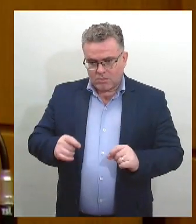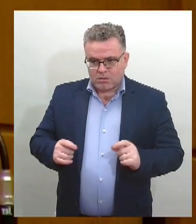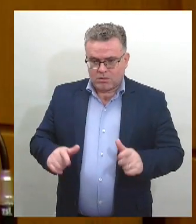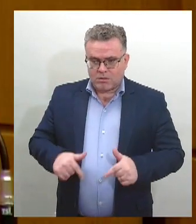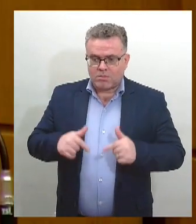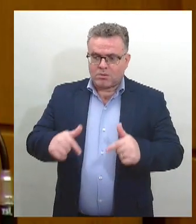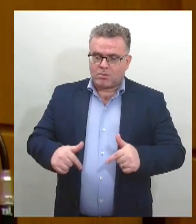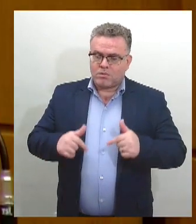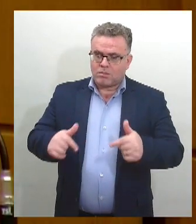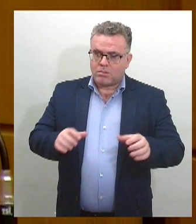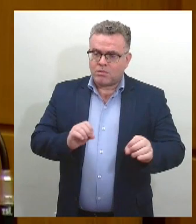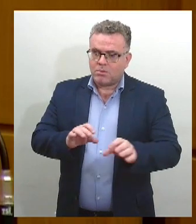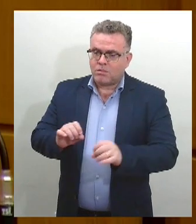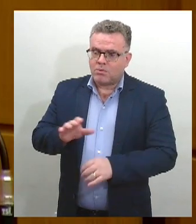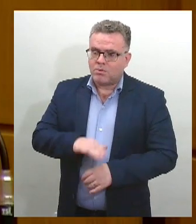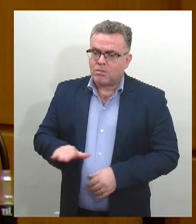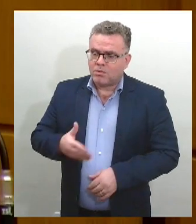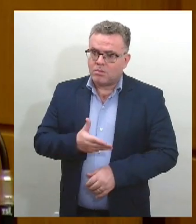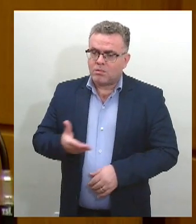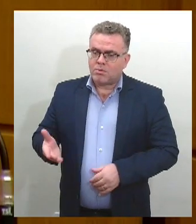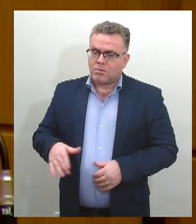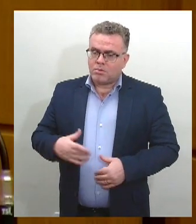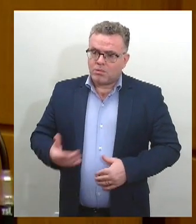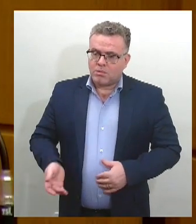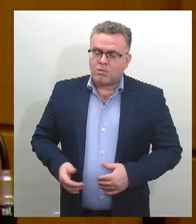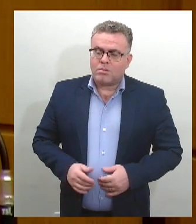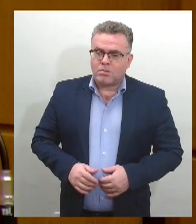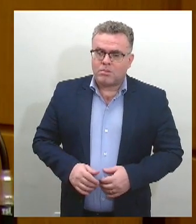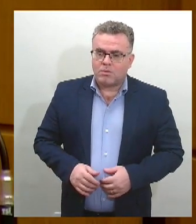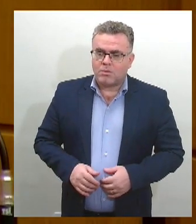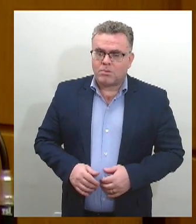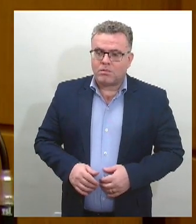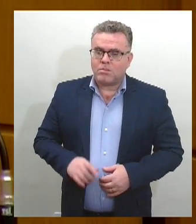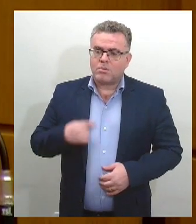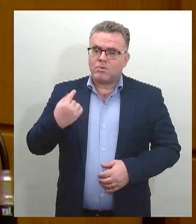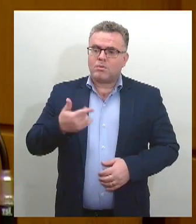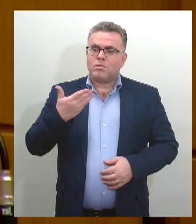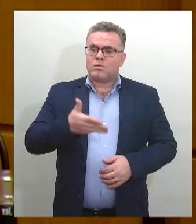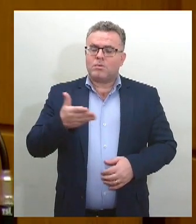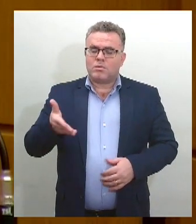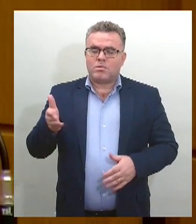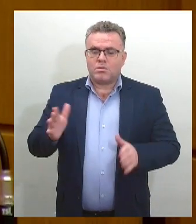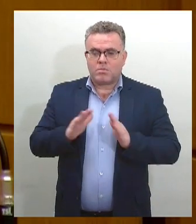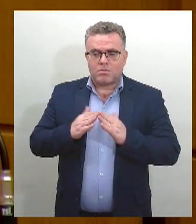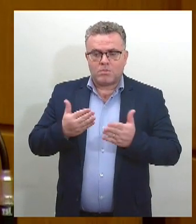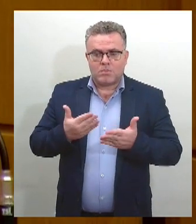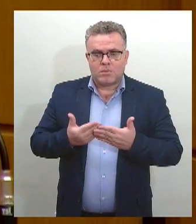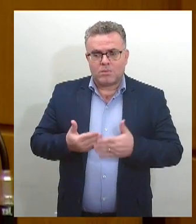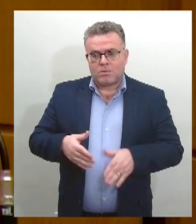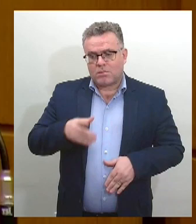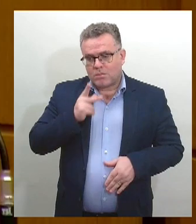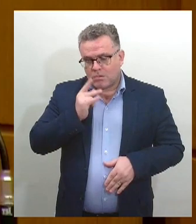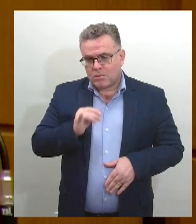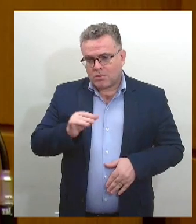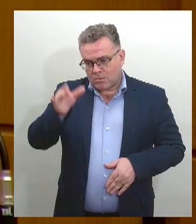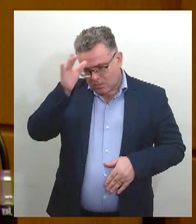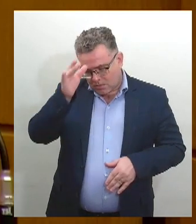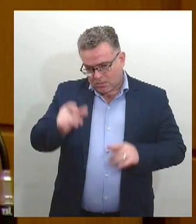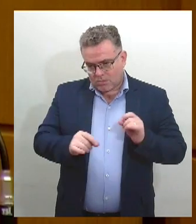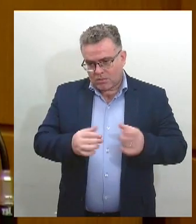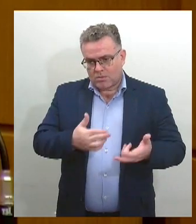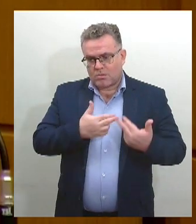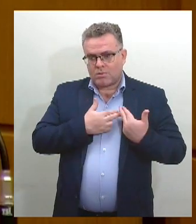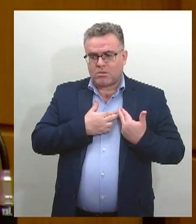crianças, a gente precisa ocupar a escola, nossos pais, tios, responsáveis, porque a escola